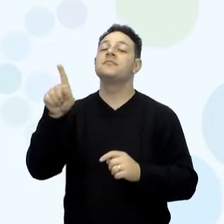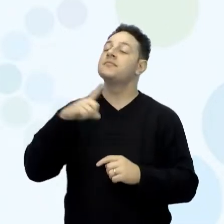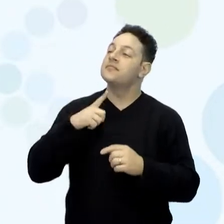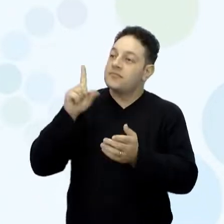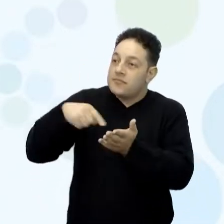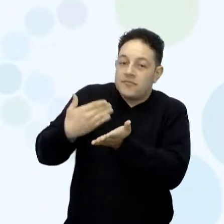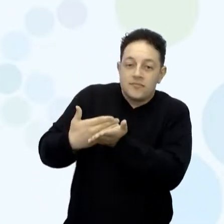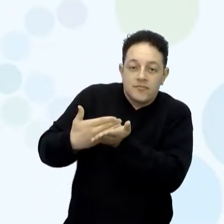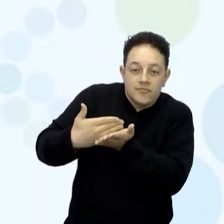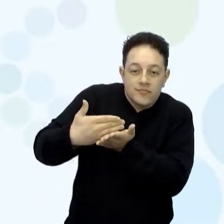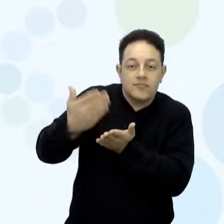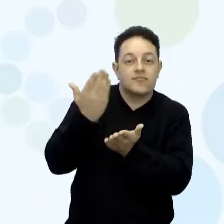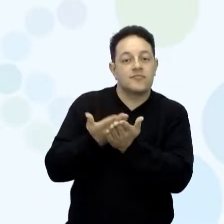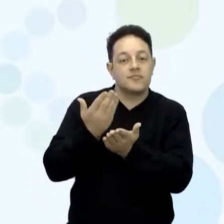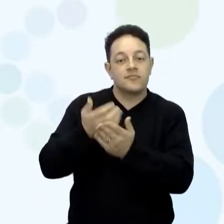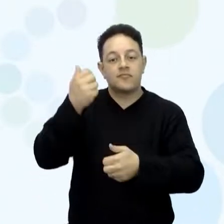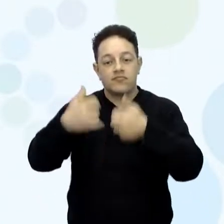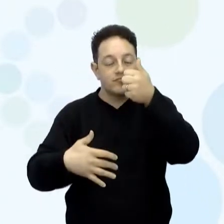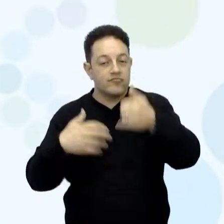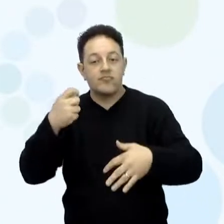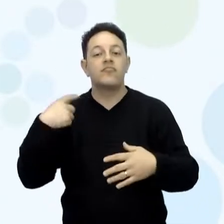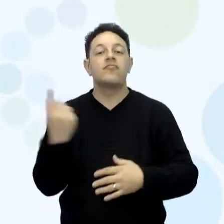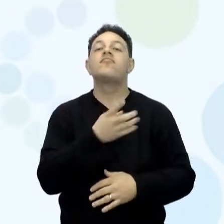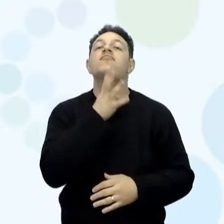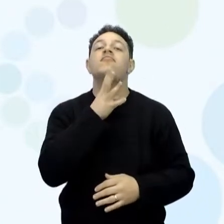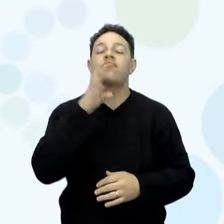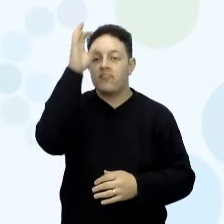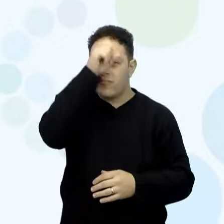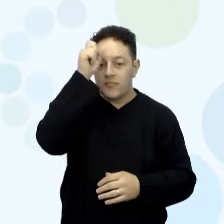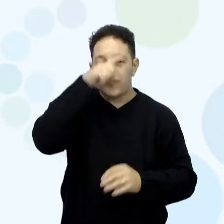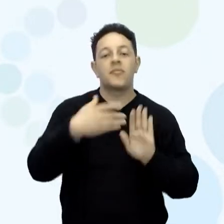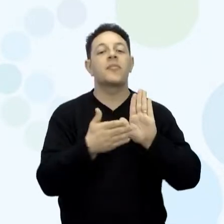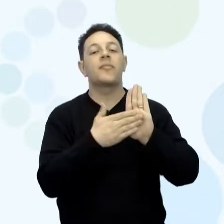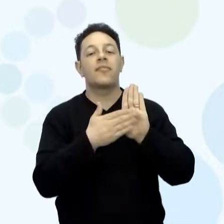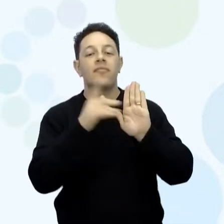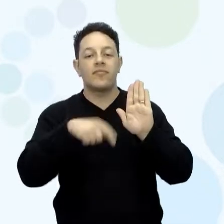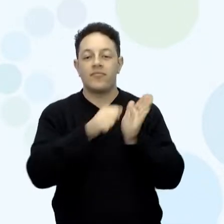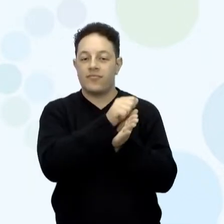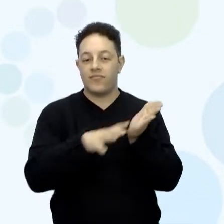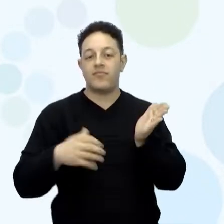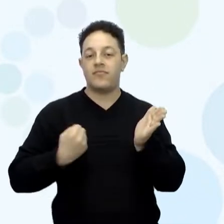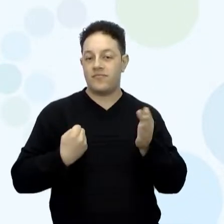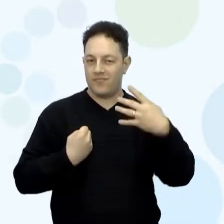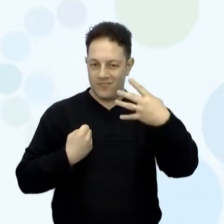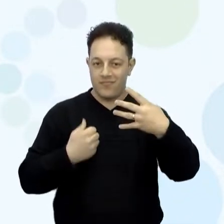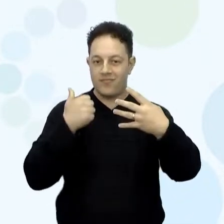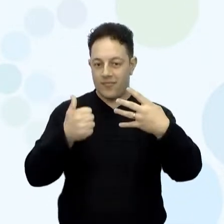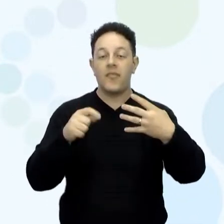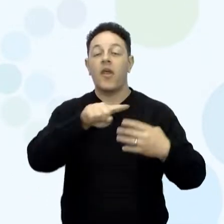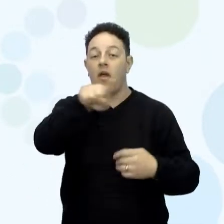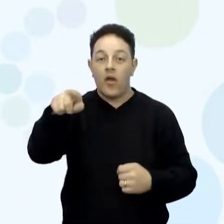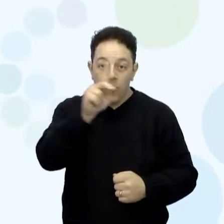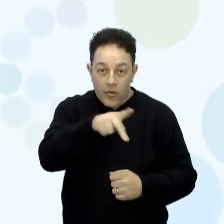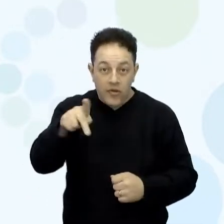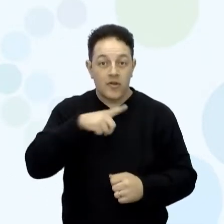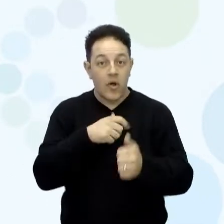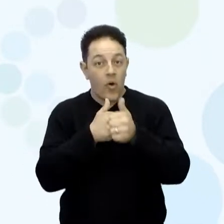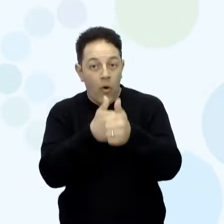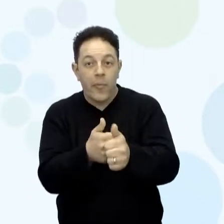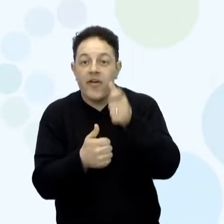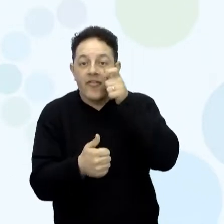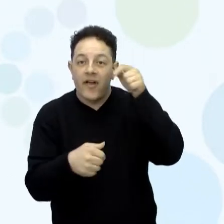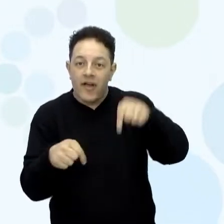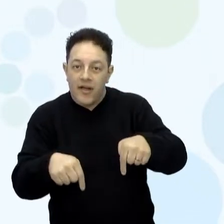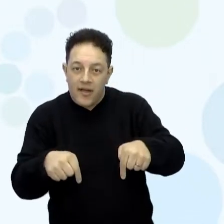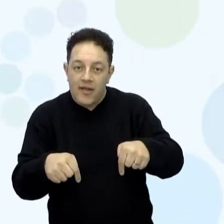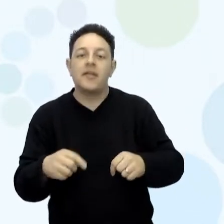introdução e vamos conhecer aí a proposta da nossa atividade 4, então, para vocês professores que nos acompanham e